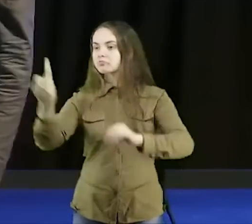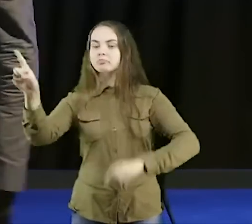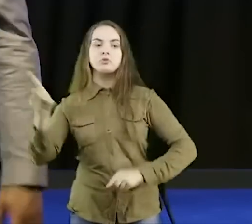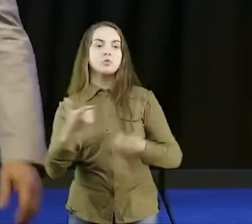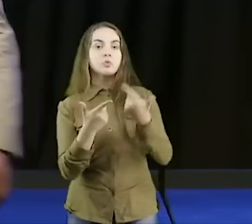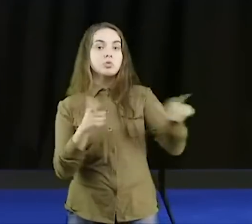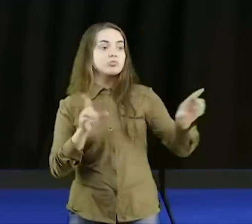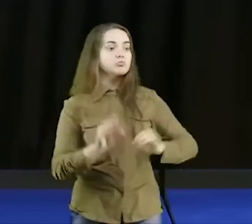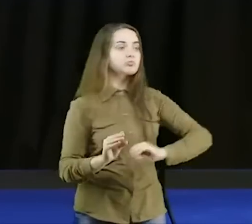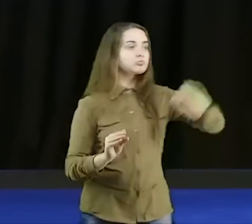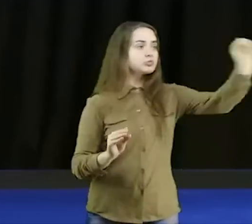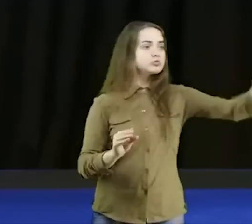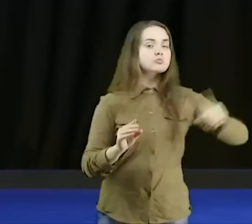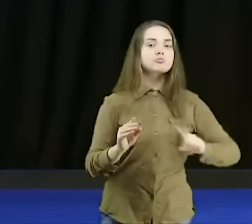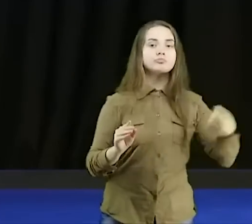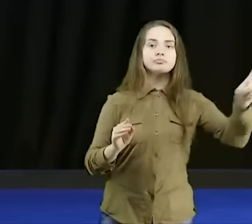Canaã,